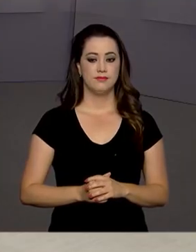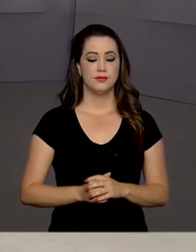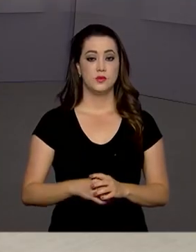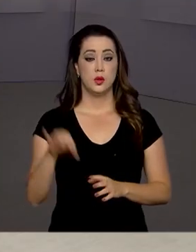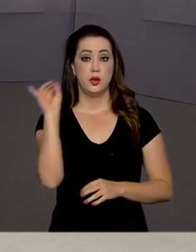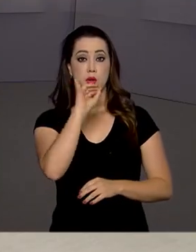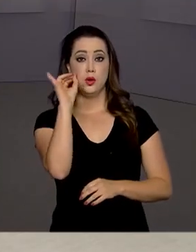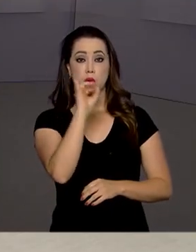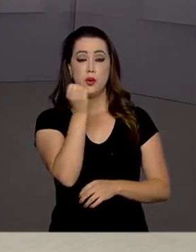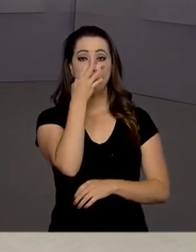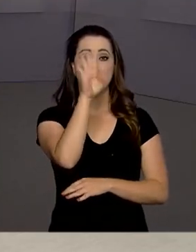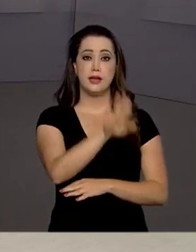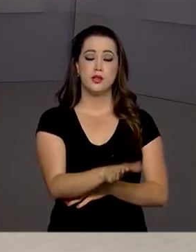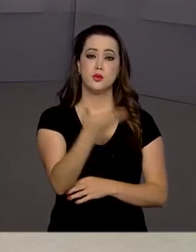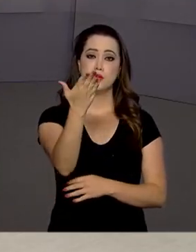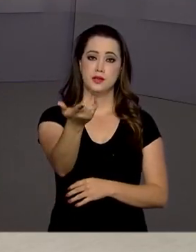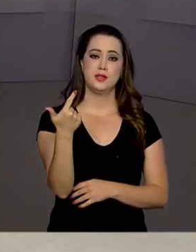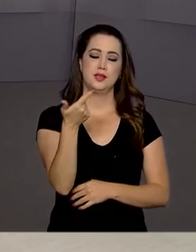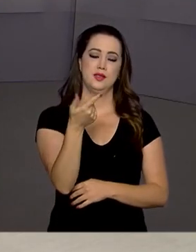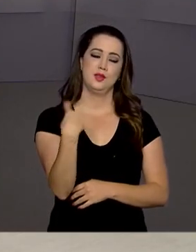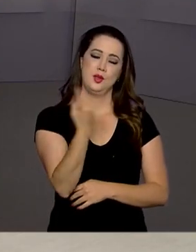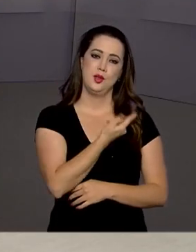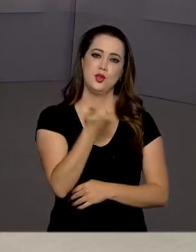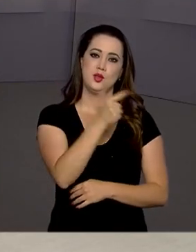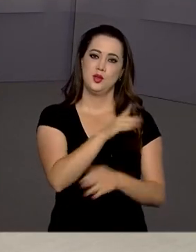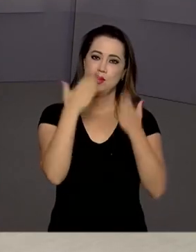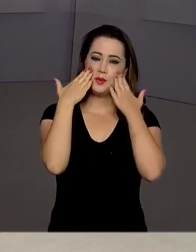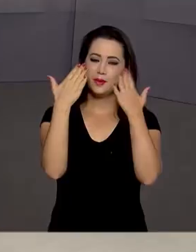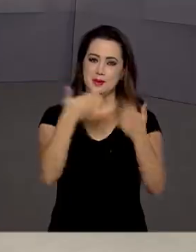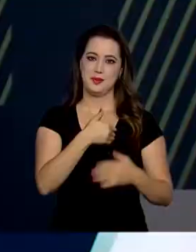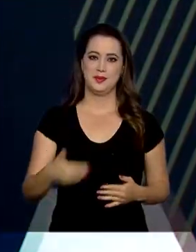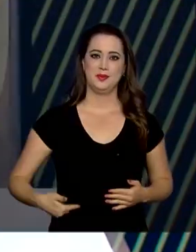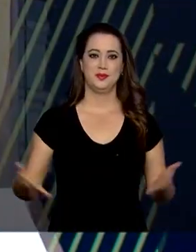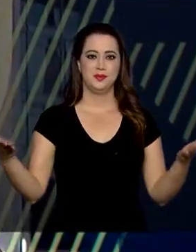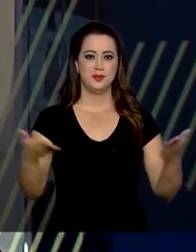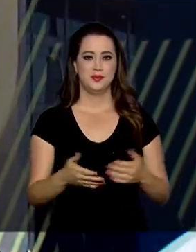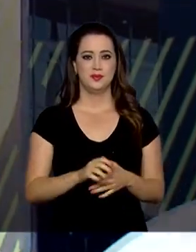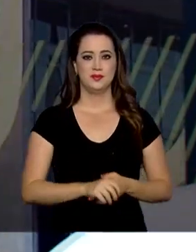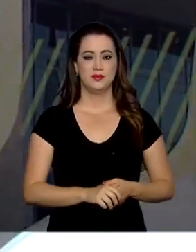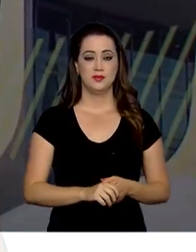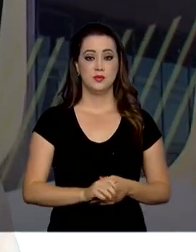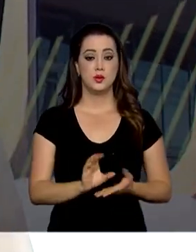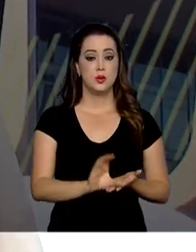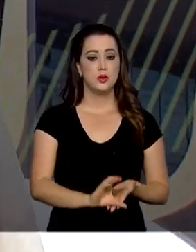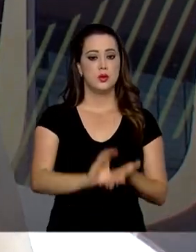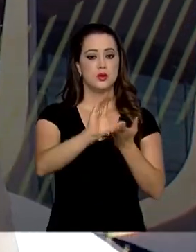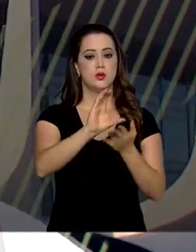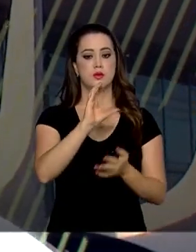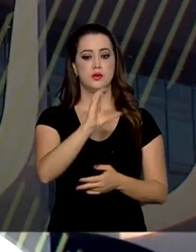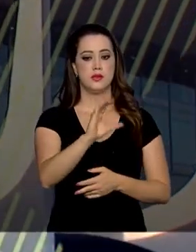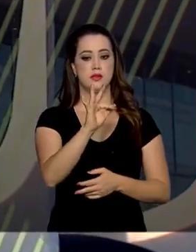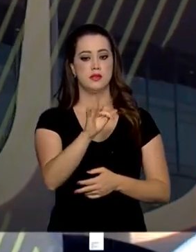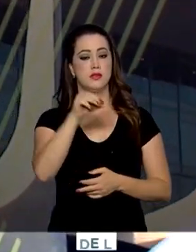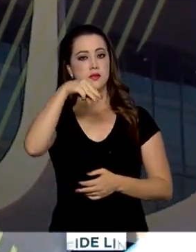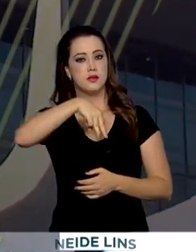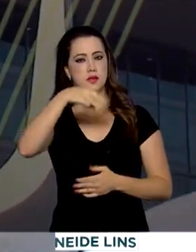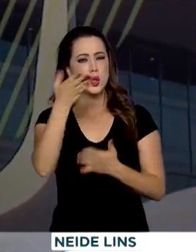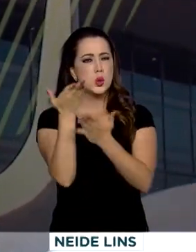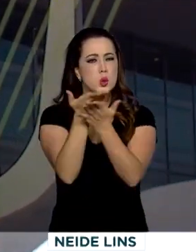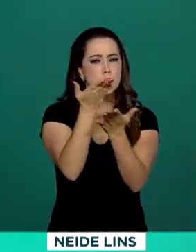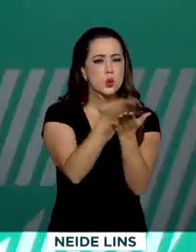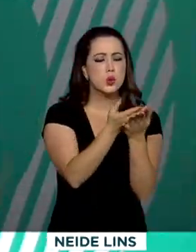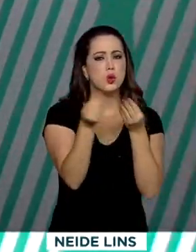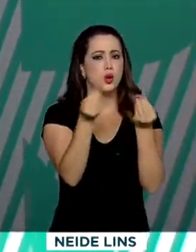Olá, boa tarde para você. Estamos de volta com mais um Governo Agora. O Conselho Federal de Medicina estuda